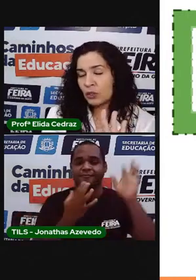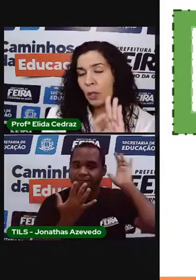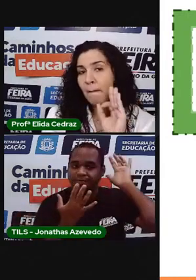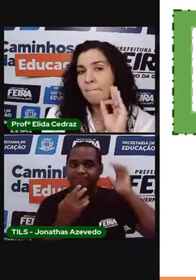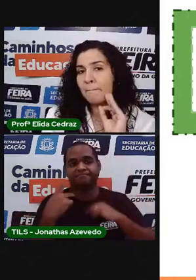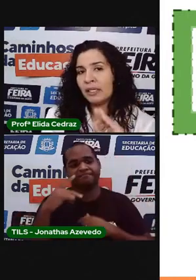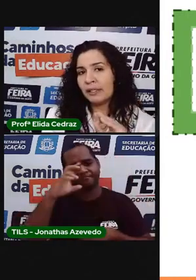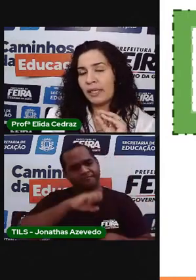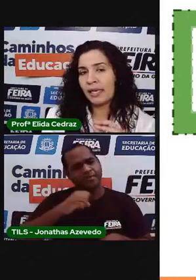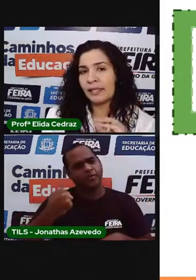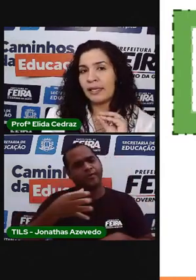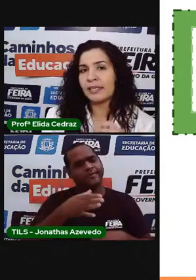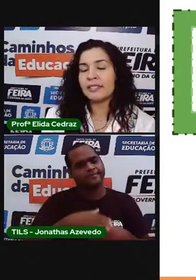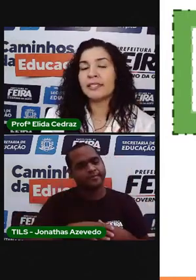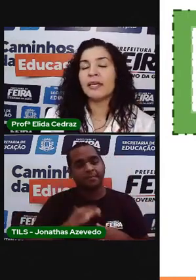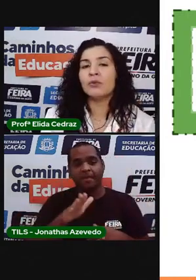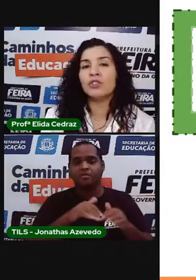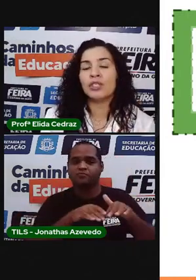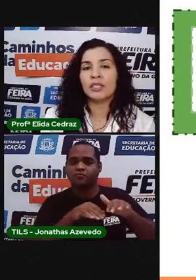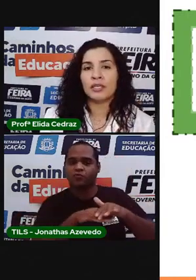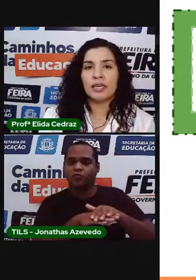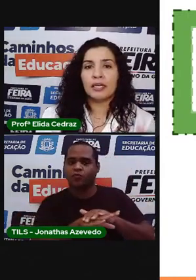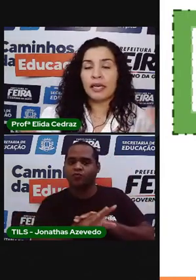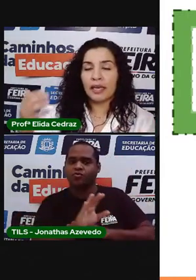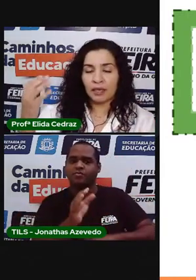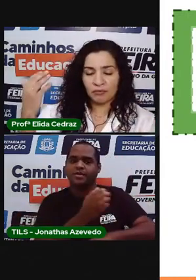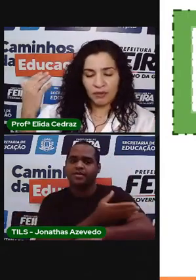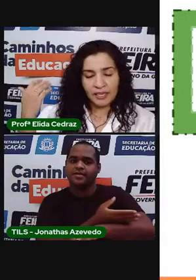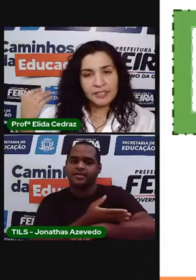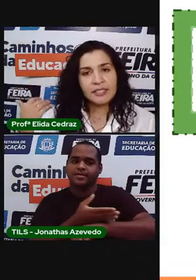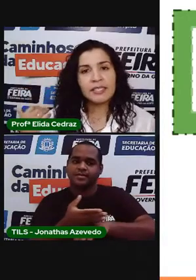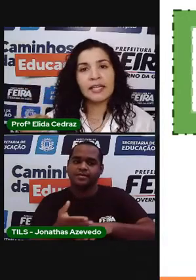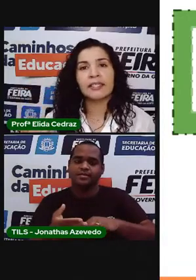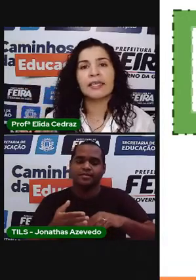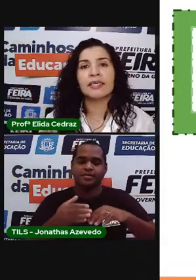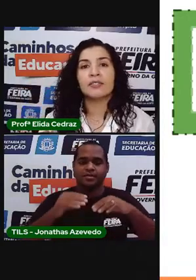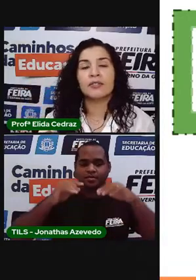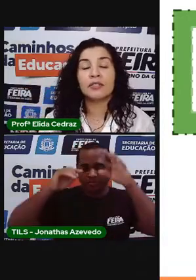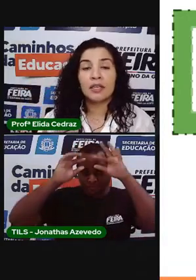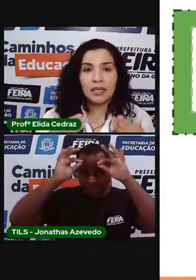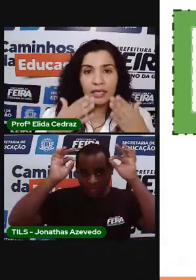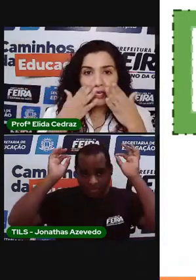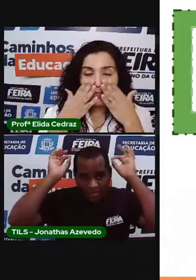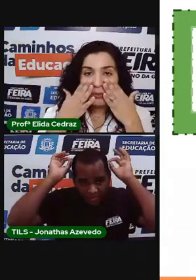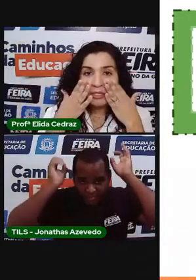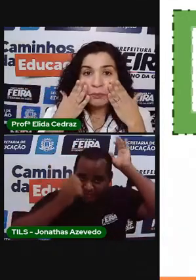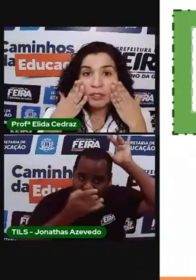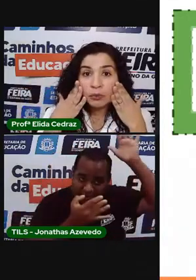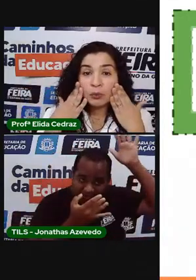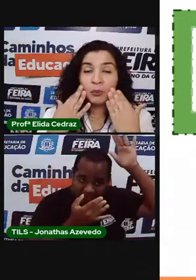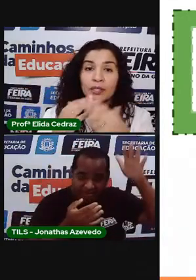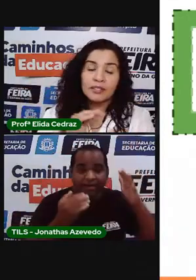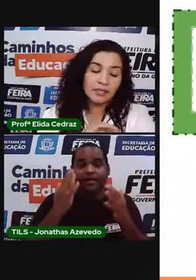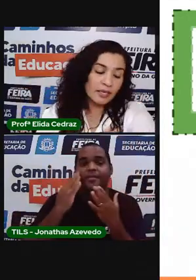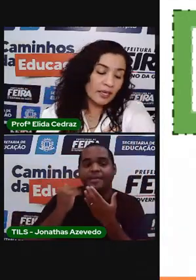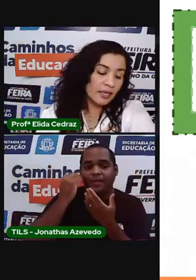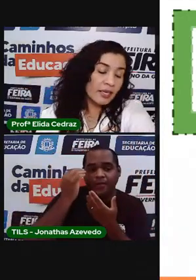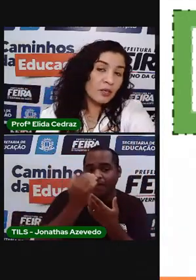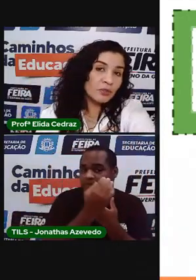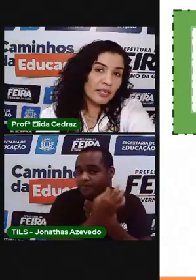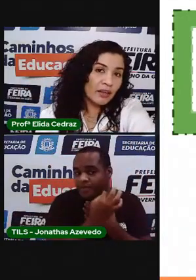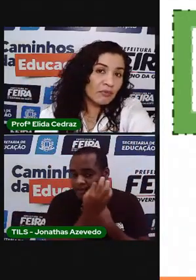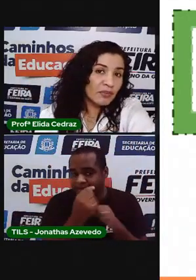os índios mantêm a tradição de enfeites e adereços. E as suas pinturas